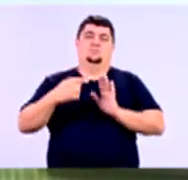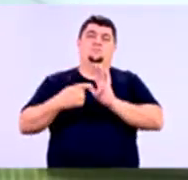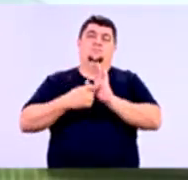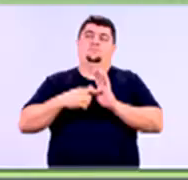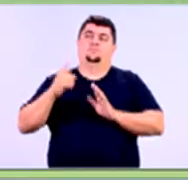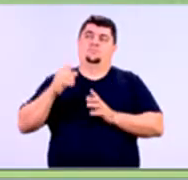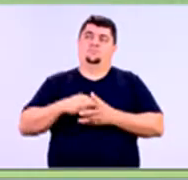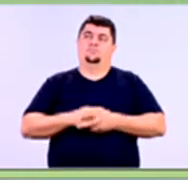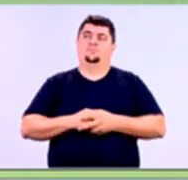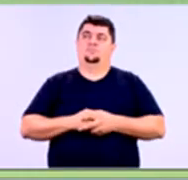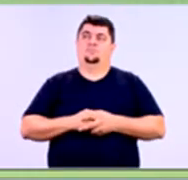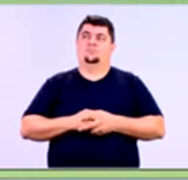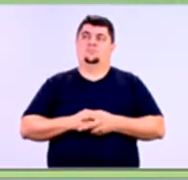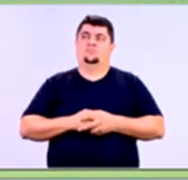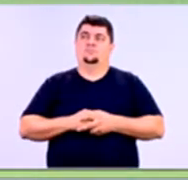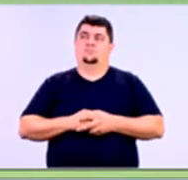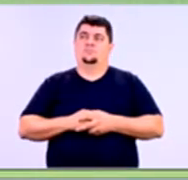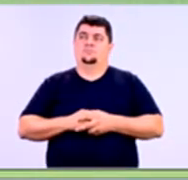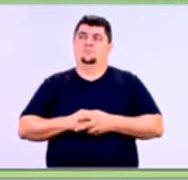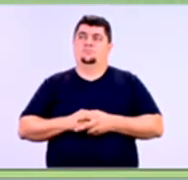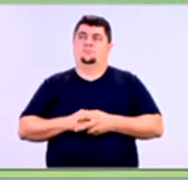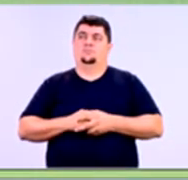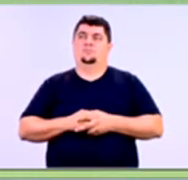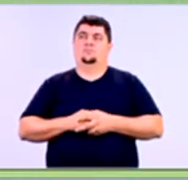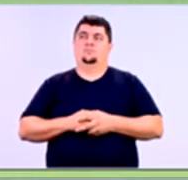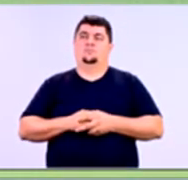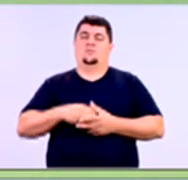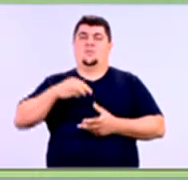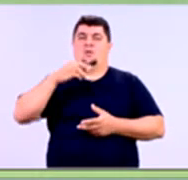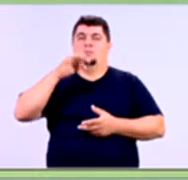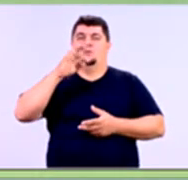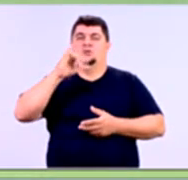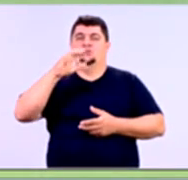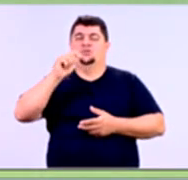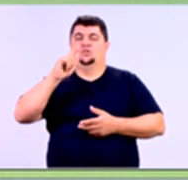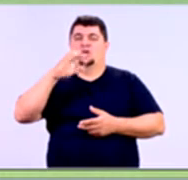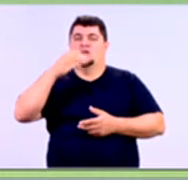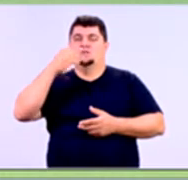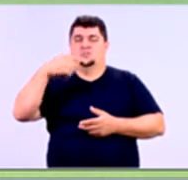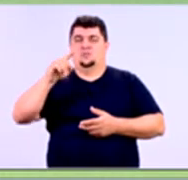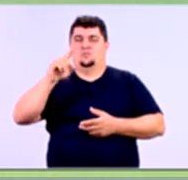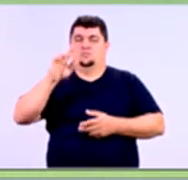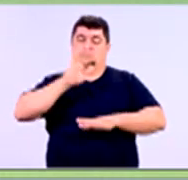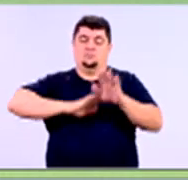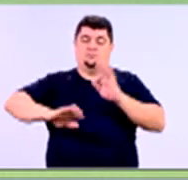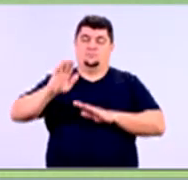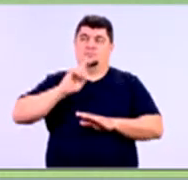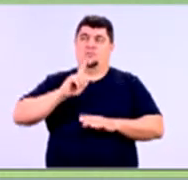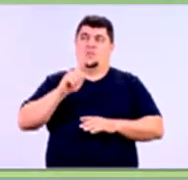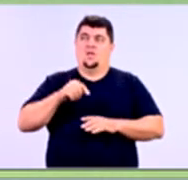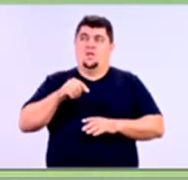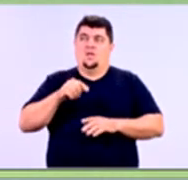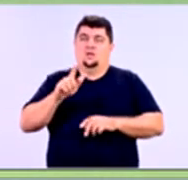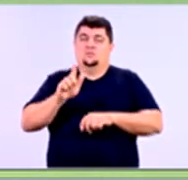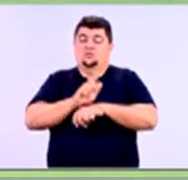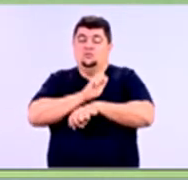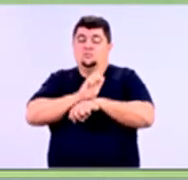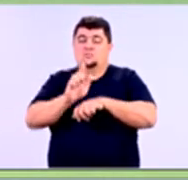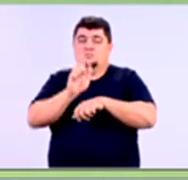o conceito? Mitigação. O que significa essa palavra? Mitigação de risco, gente, é o que a gente disse aqui, é